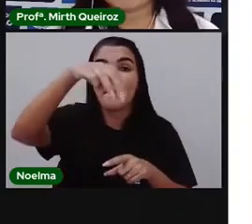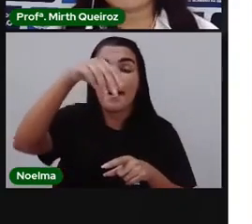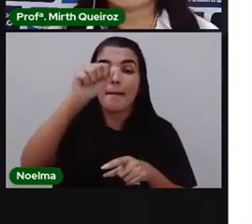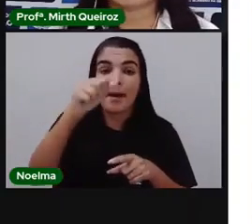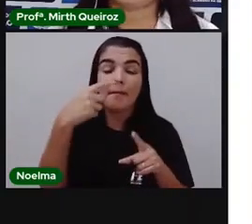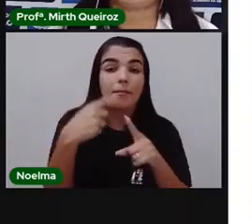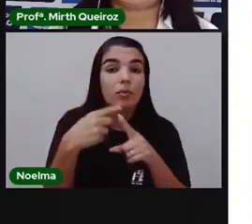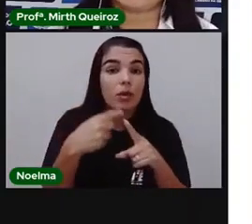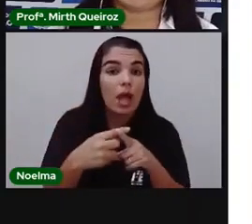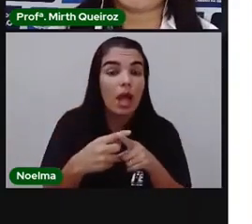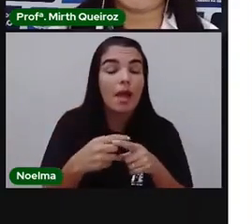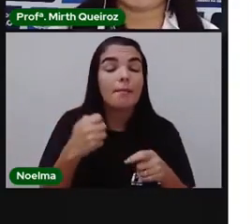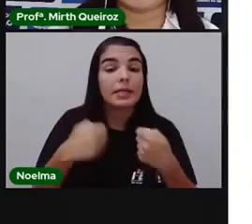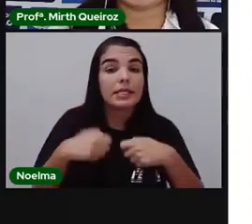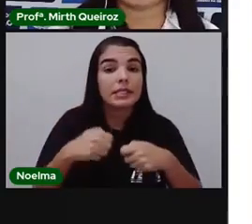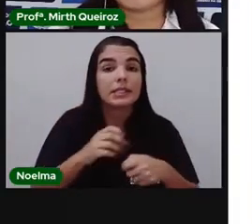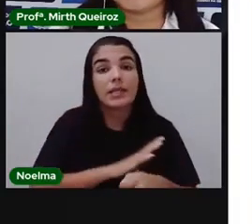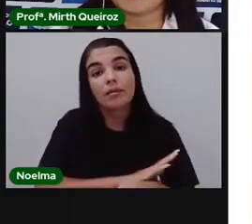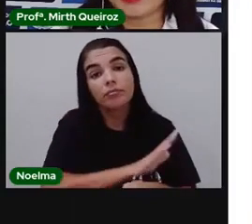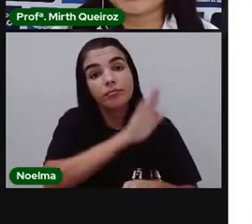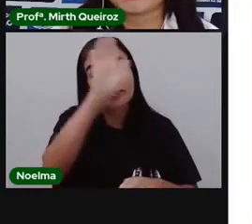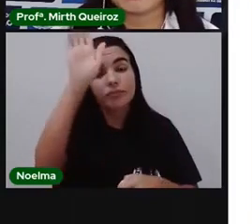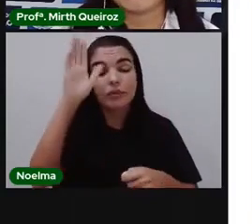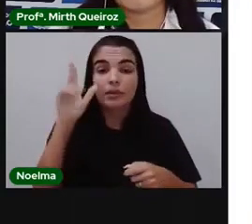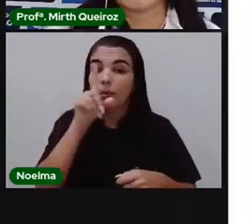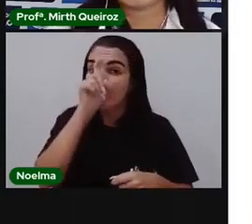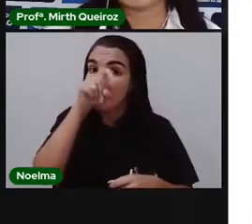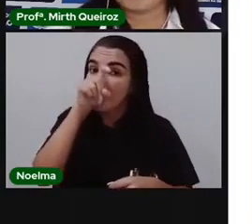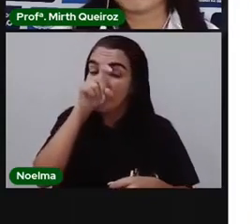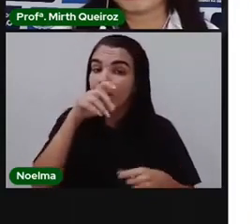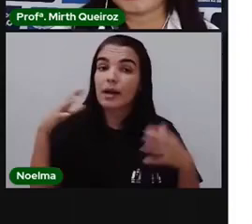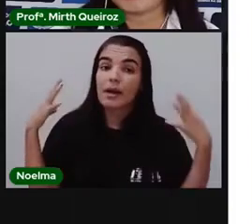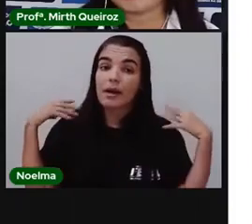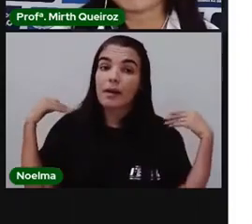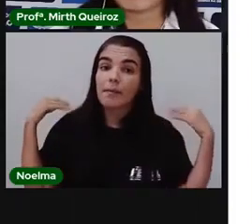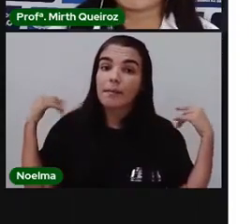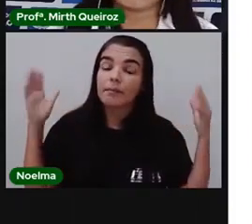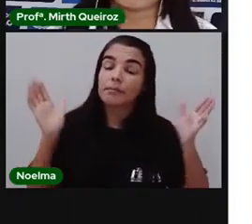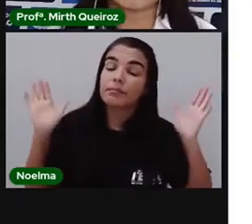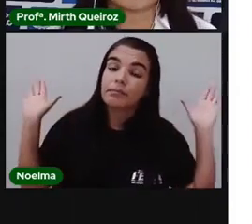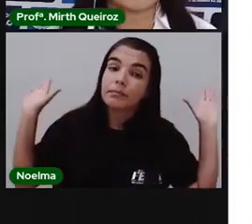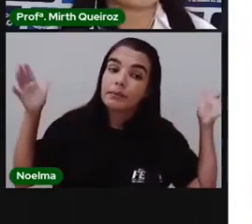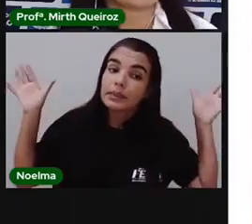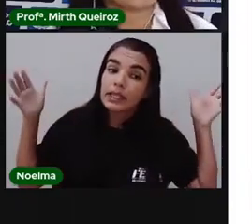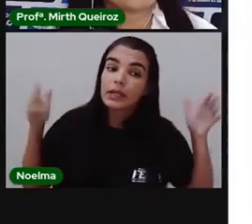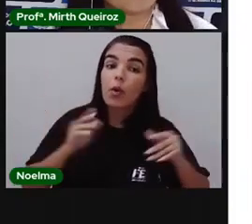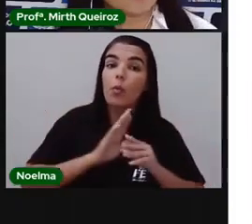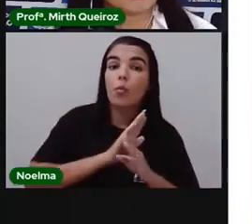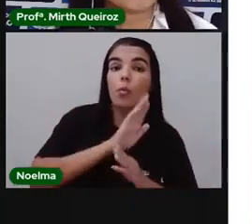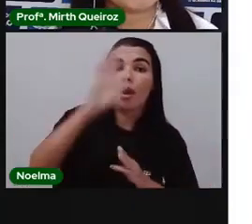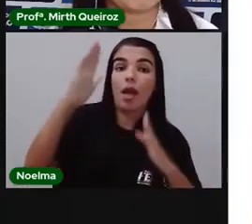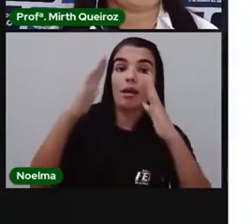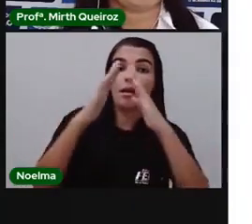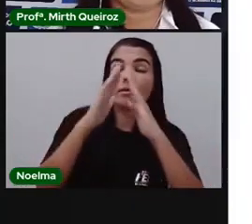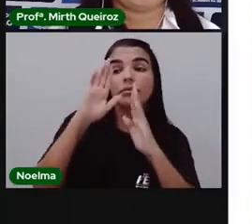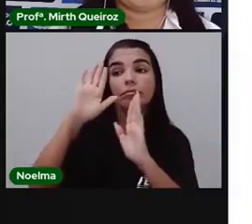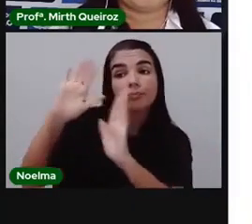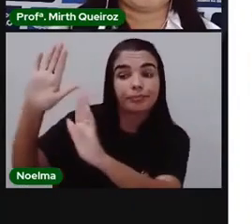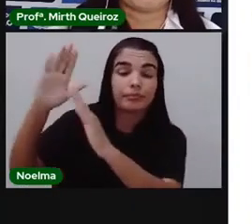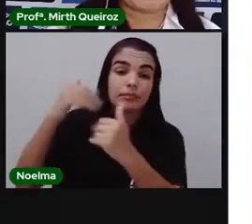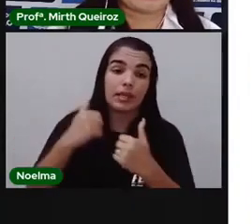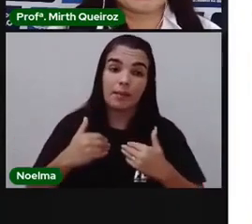e fazer com que ela fique em seu ambiente natural, né? Então, tem espécies que a gente pode criar em casa. Já tem outras espécies que a gente não pode criar.